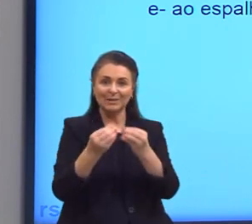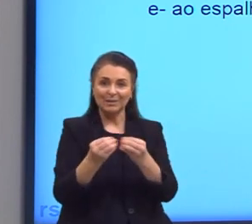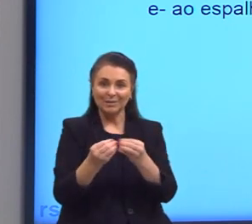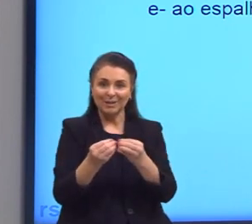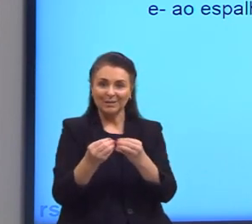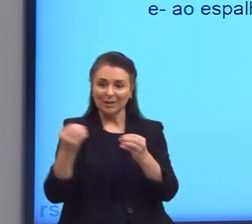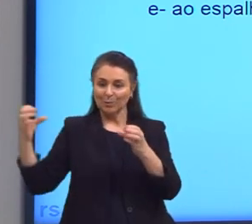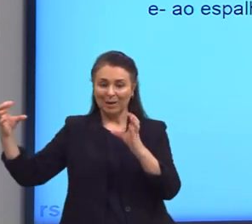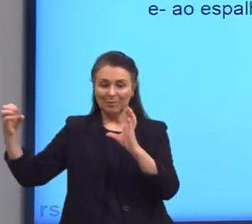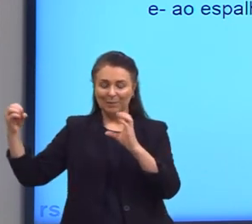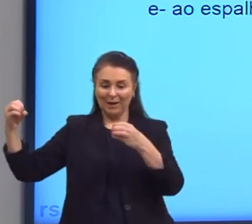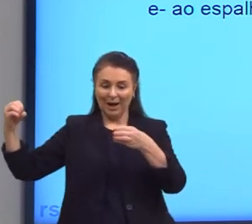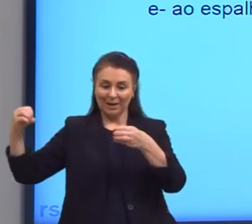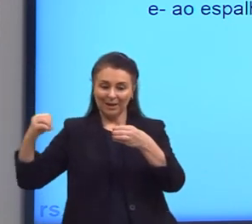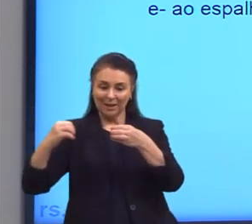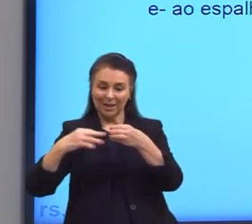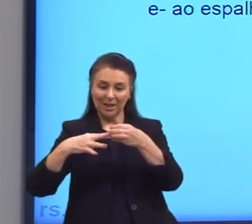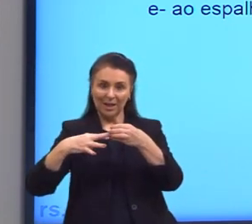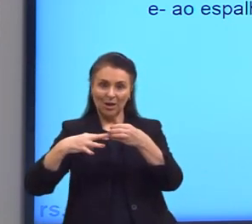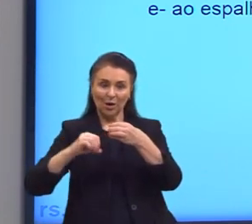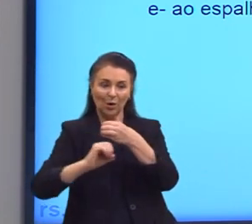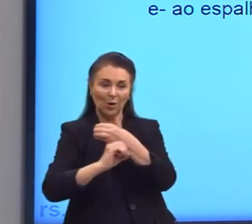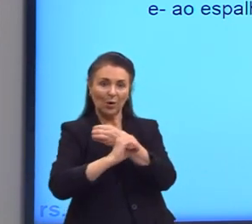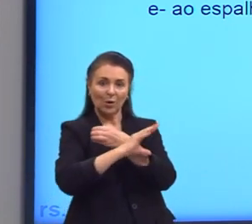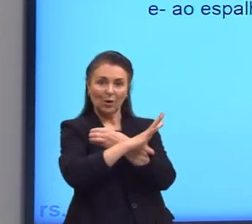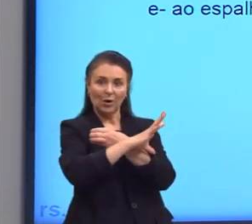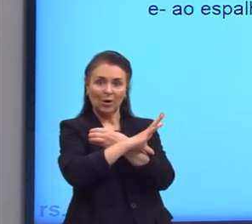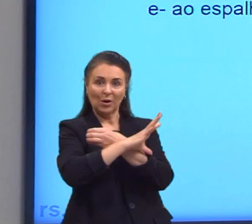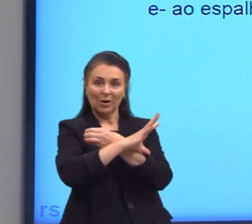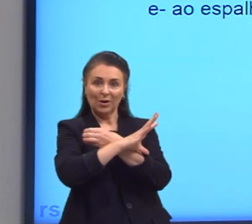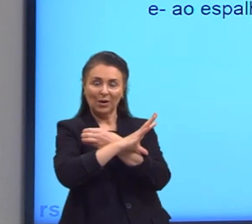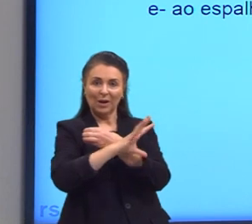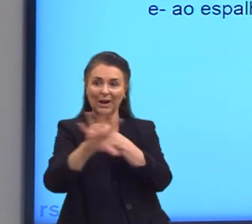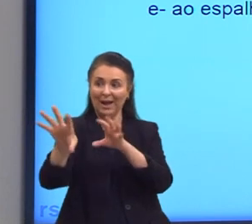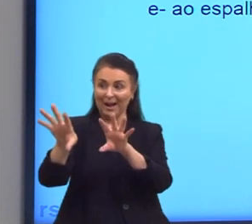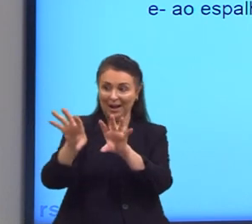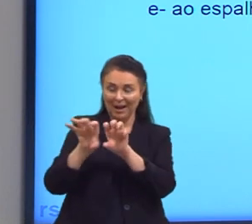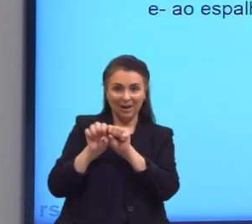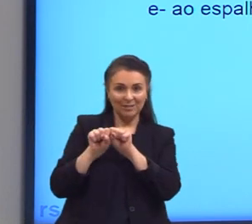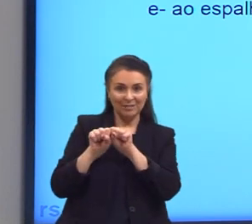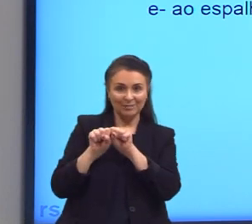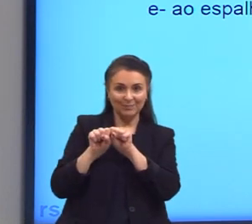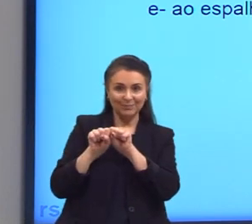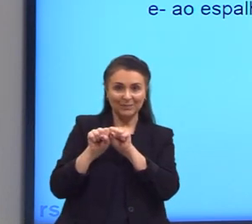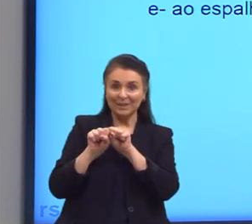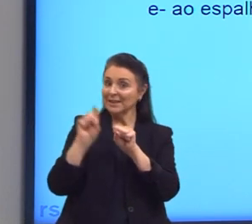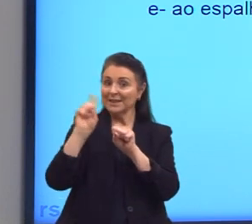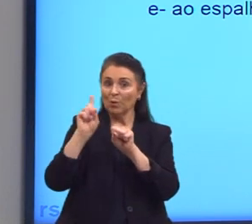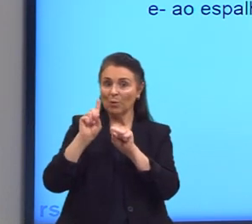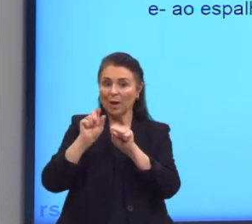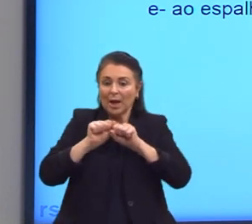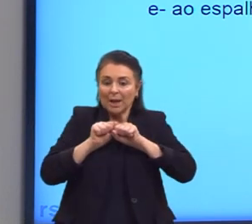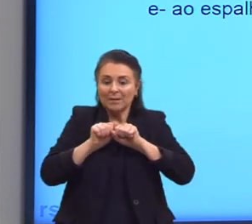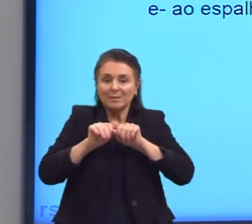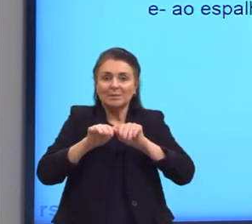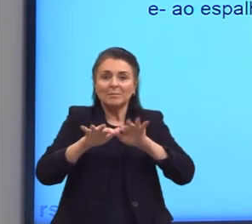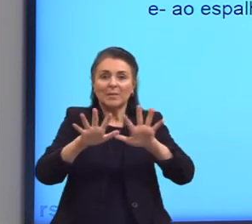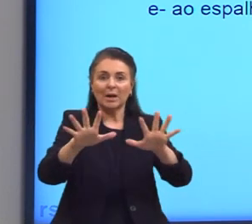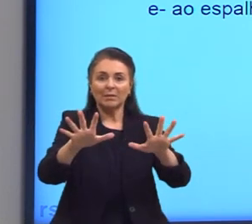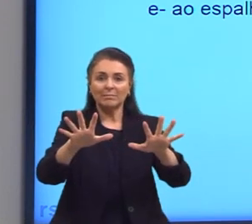Então, quando fala absorção do feixe de luz, não ocorre absorção, ocorre espalhamento, ocorre